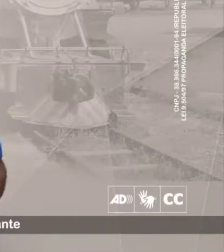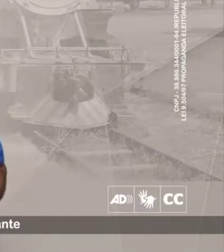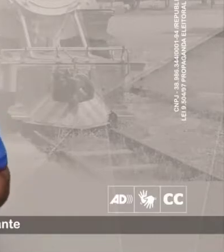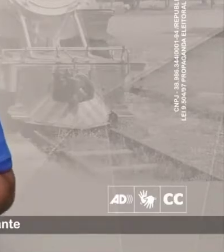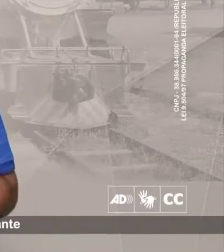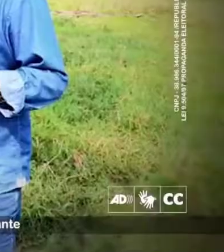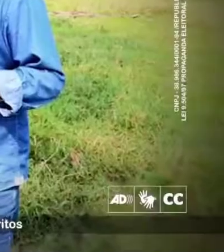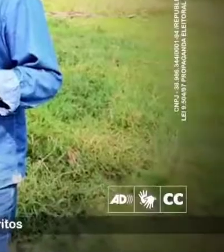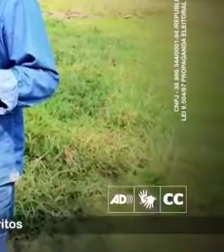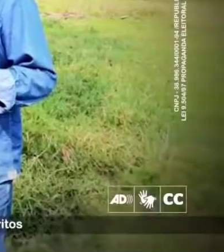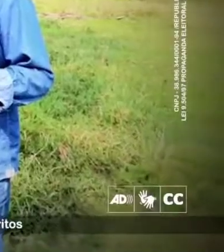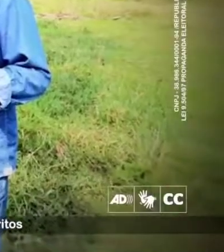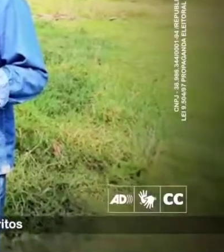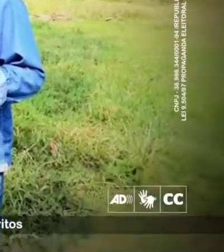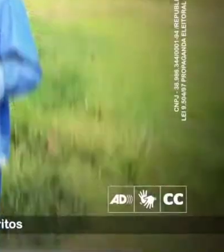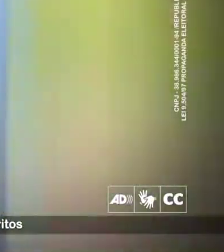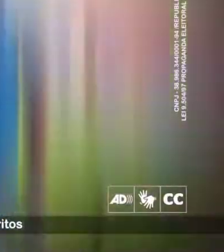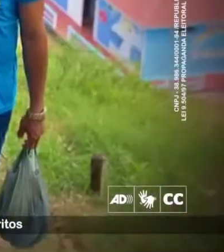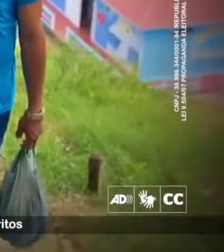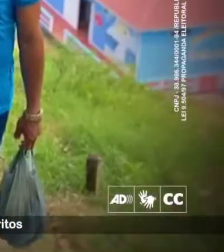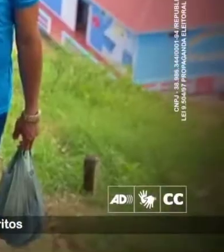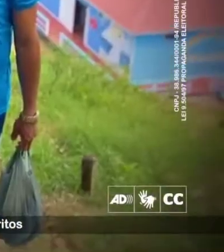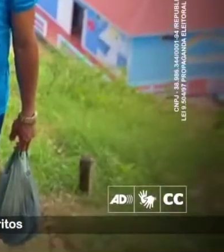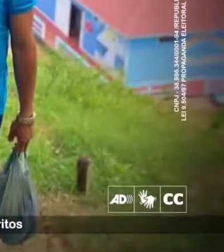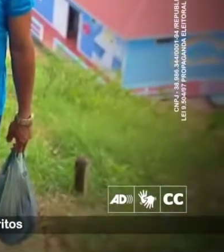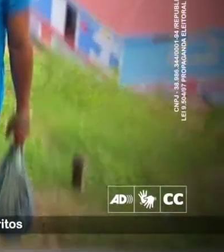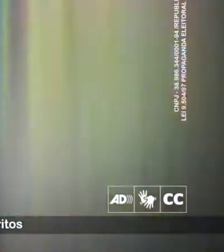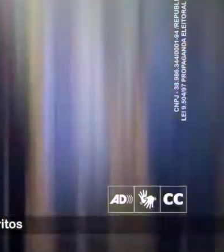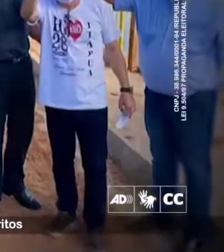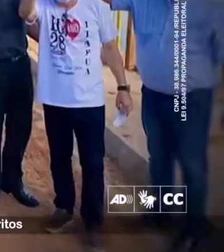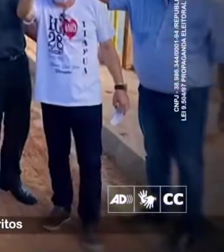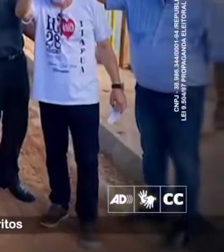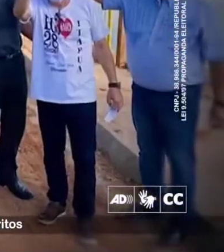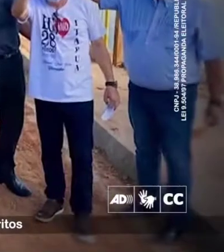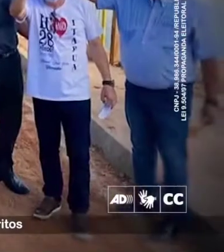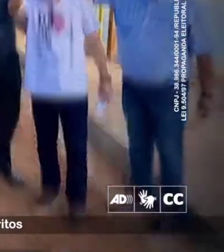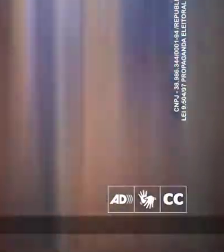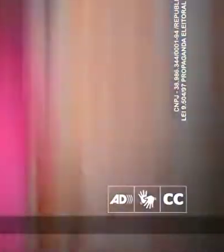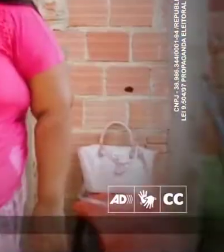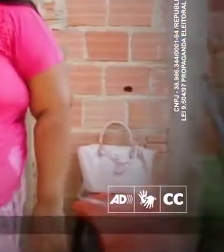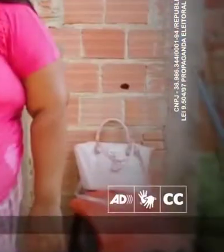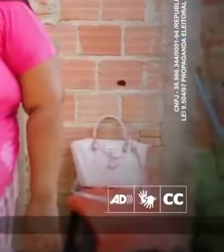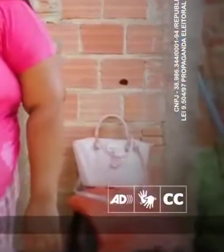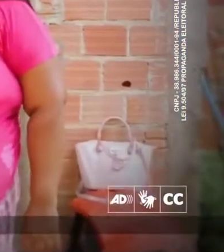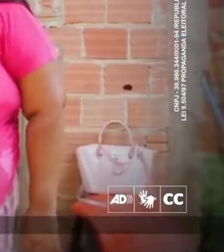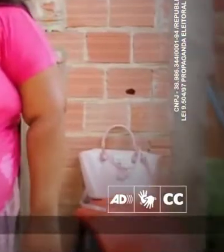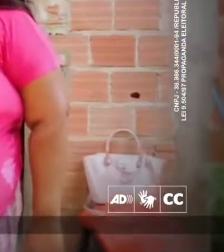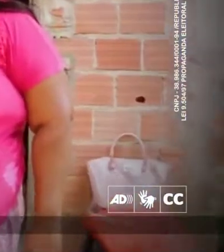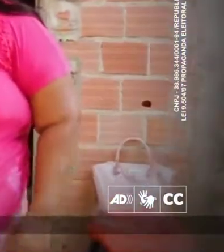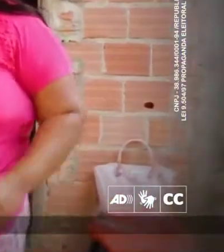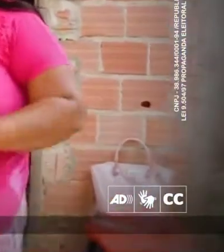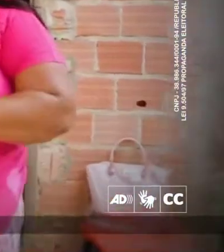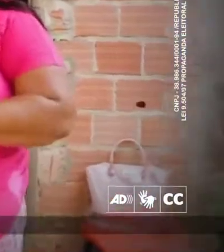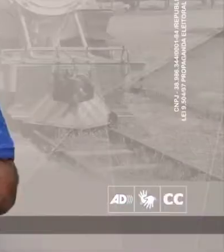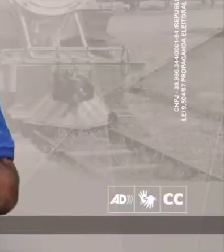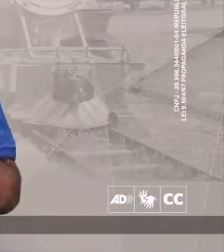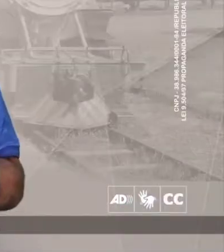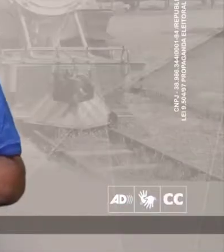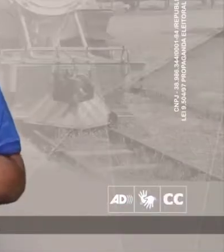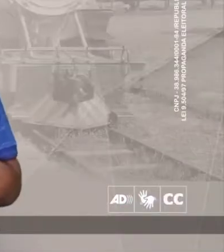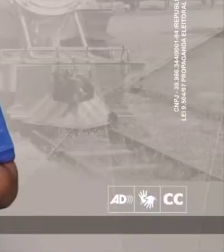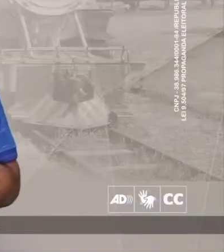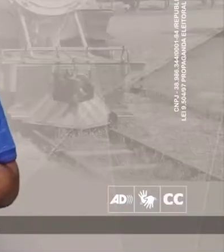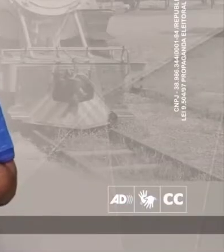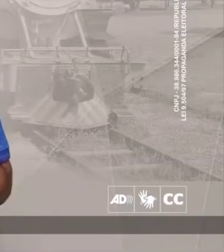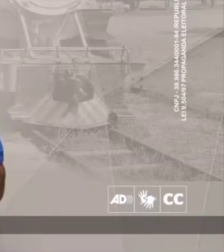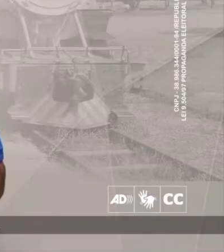caminhamos bastante. Nas áreas rurais, comunidades ribeirinhas, distritos e aqui na nossa cidade de Porto Velho. Eu